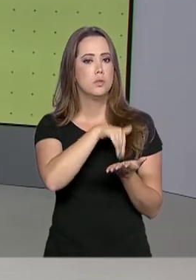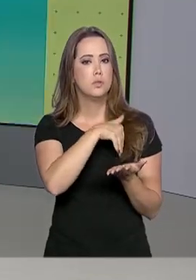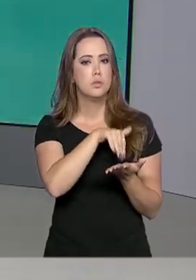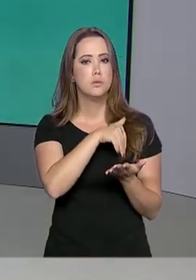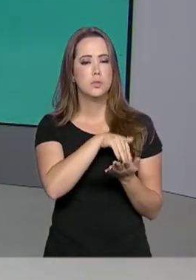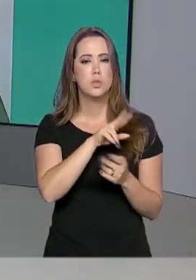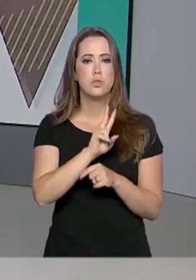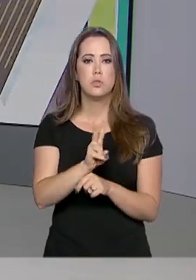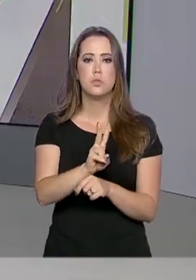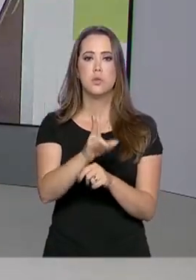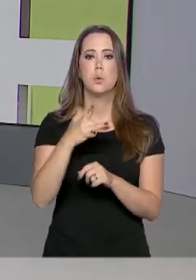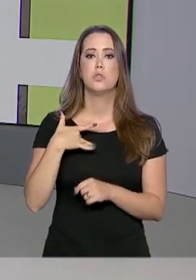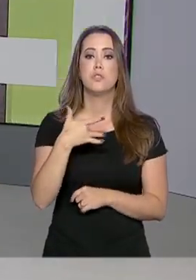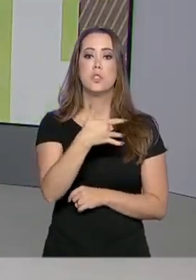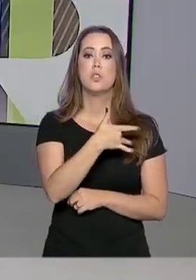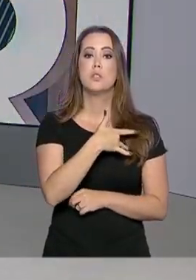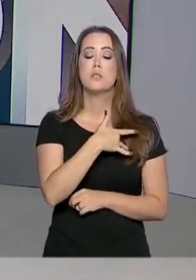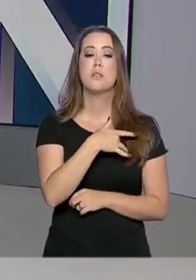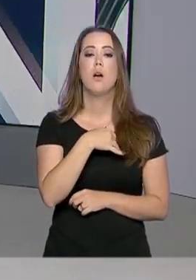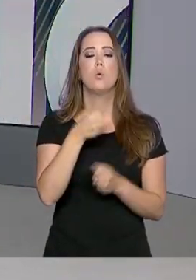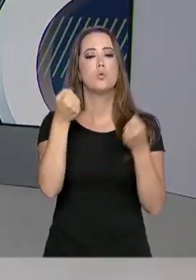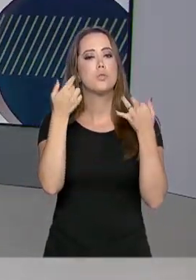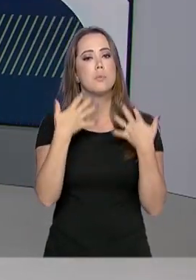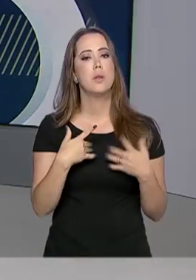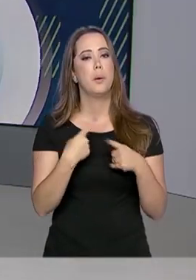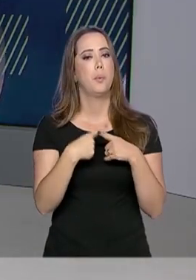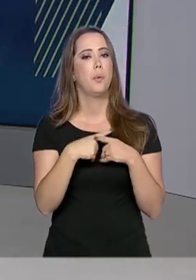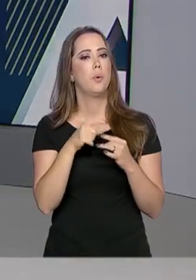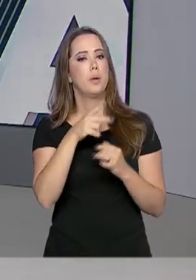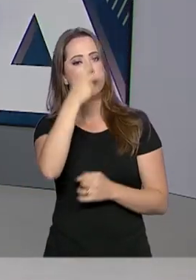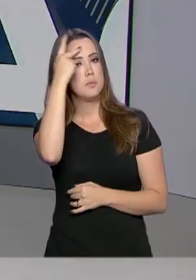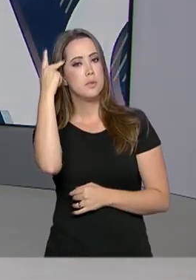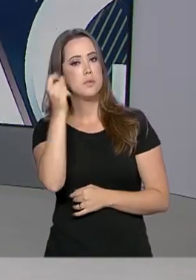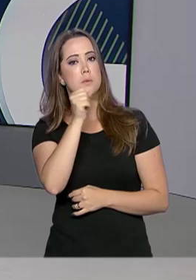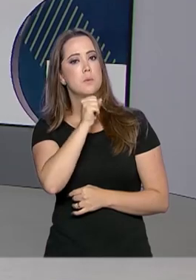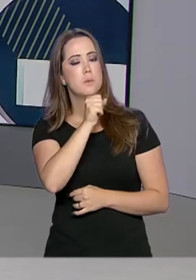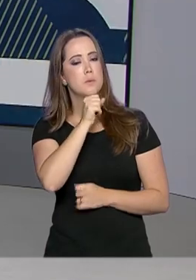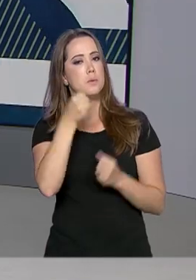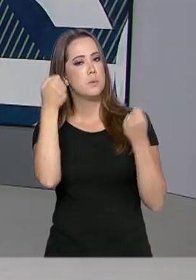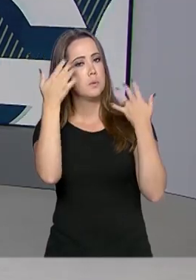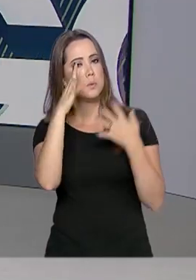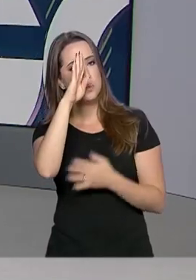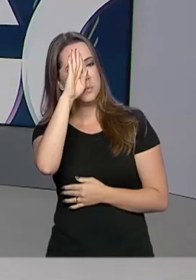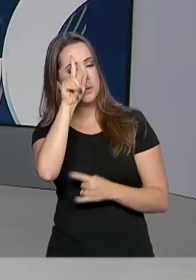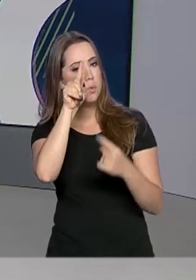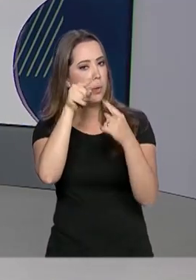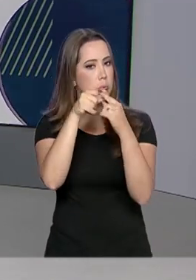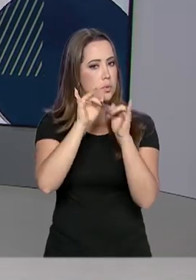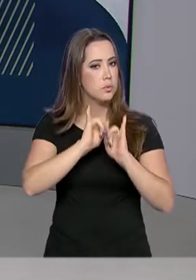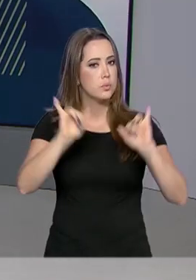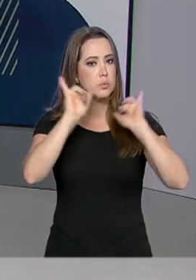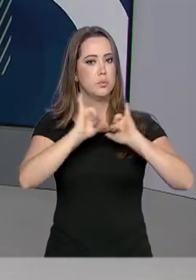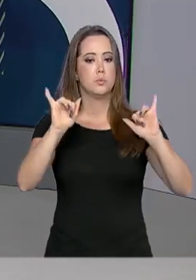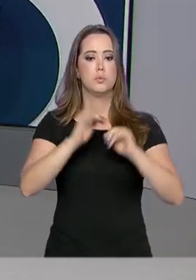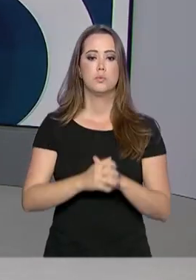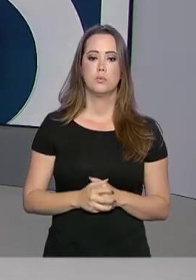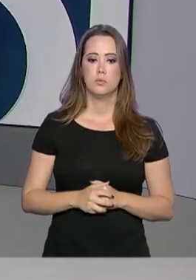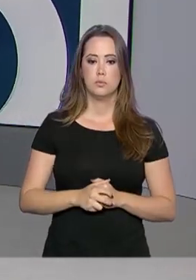O secretário de Vigilância em Saúde explica por que os idosos serão a prioridade na primeira fase da campanha.